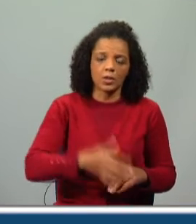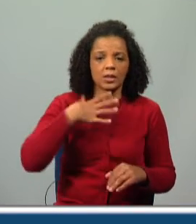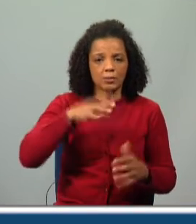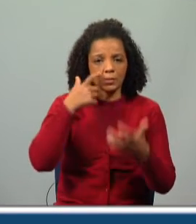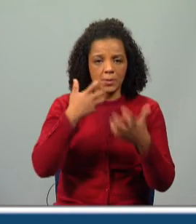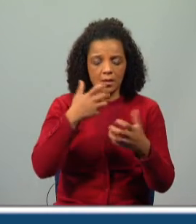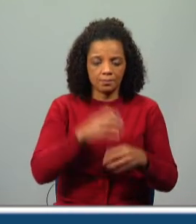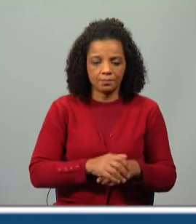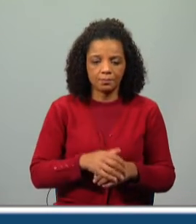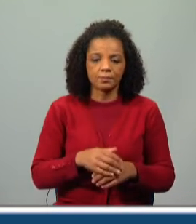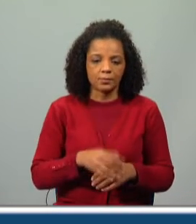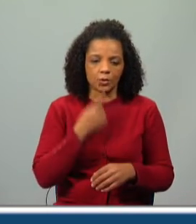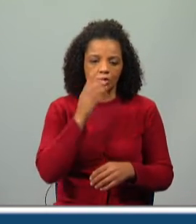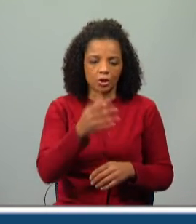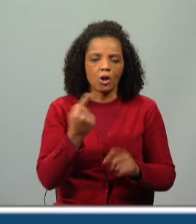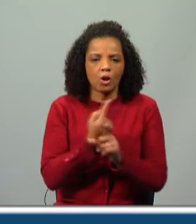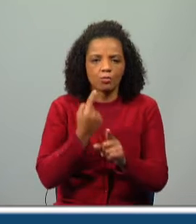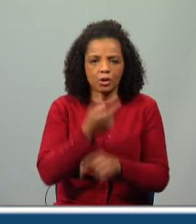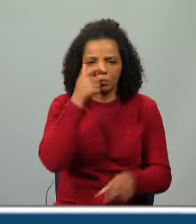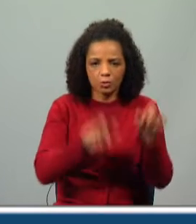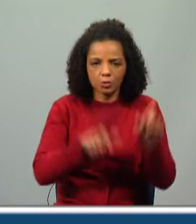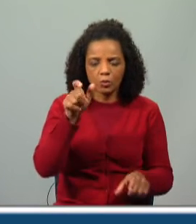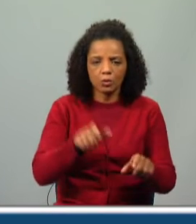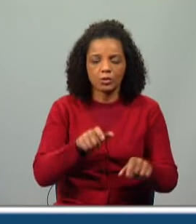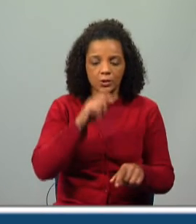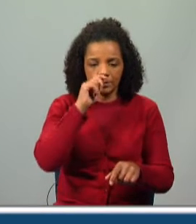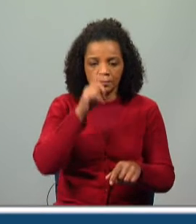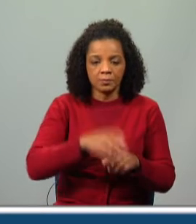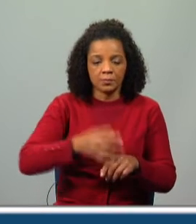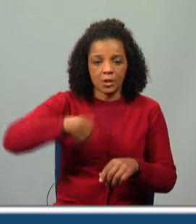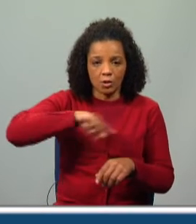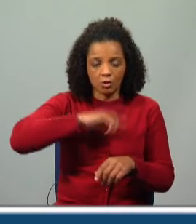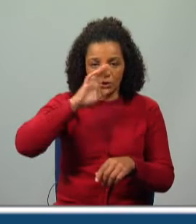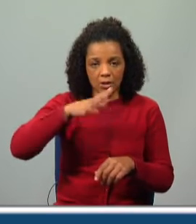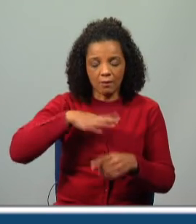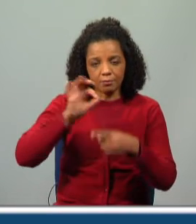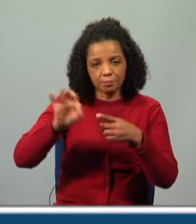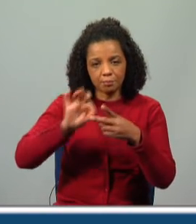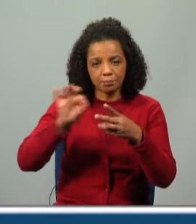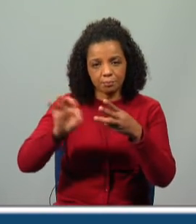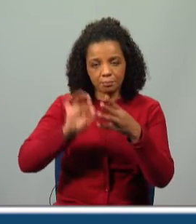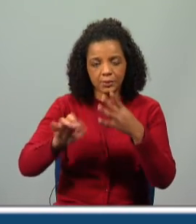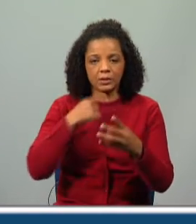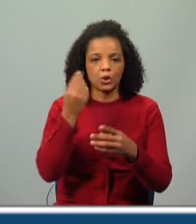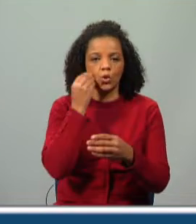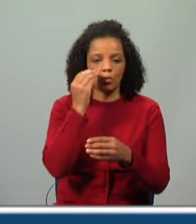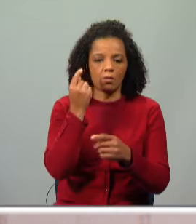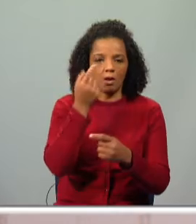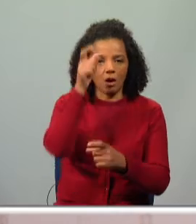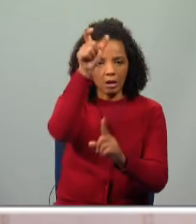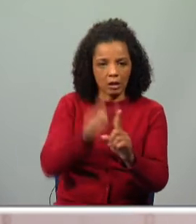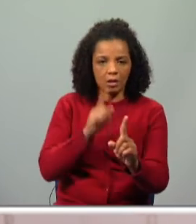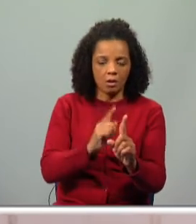realçar. Lá está, como eu vos disse, aos objetos, às pessoas, nós quando queremos caracterizar, quando queremos dizer como é que é alguém,